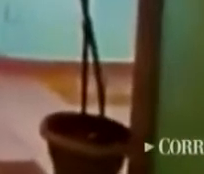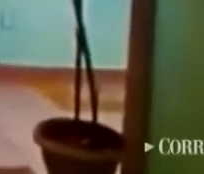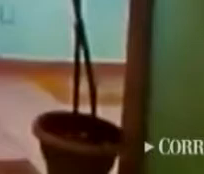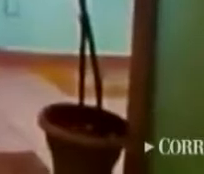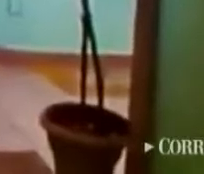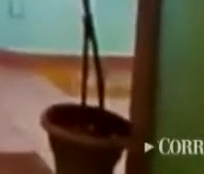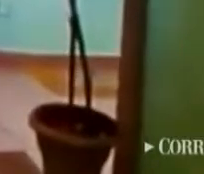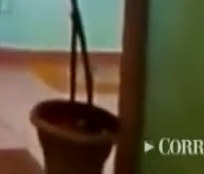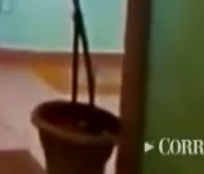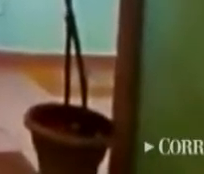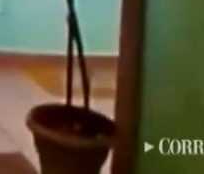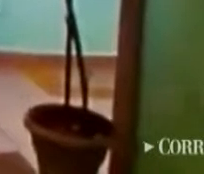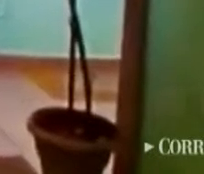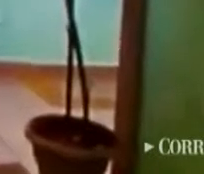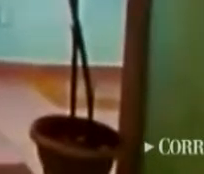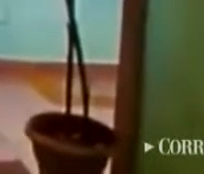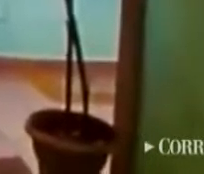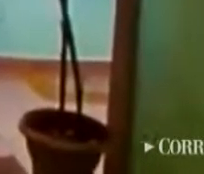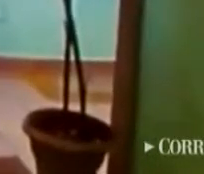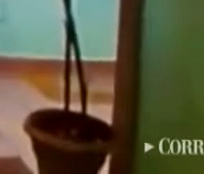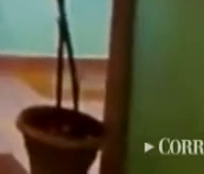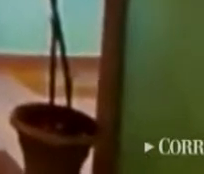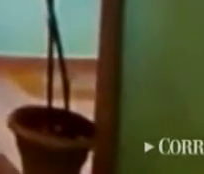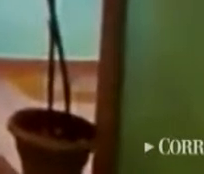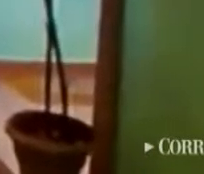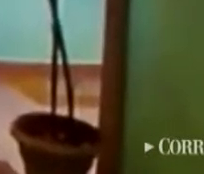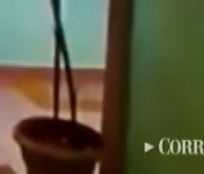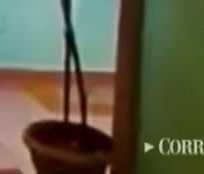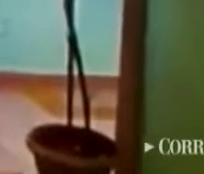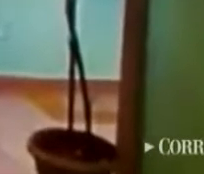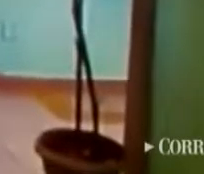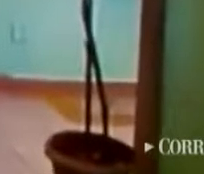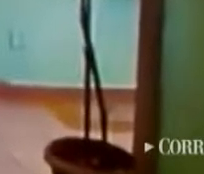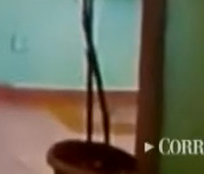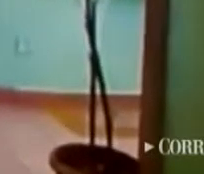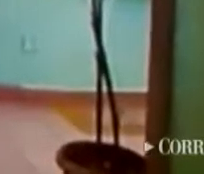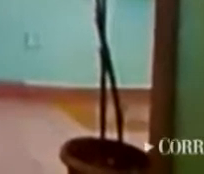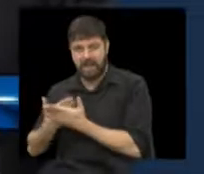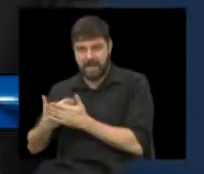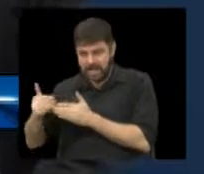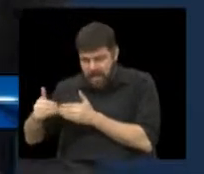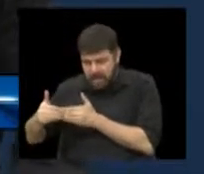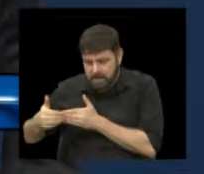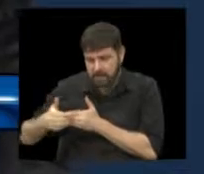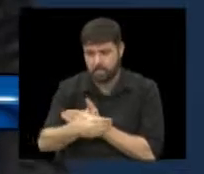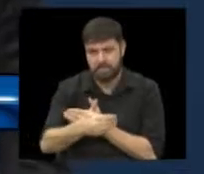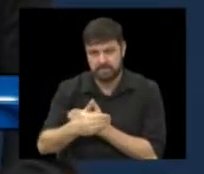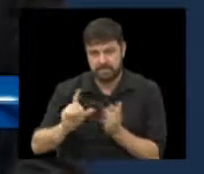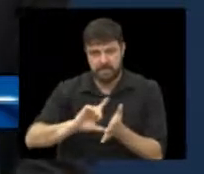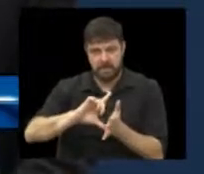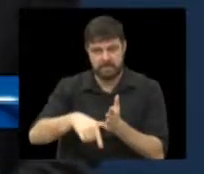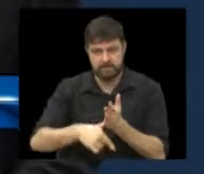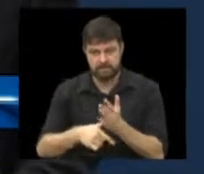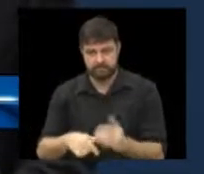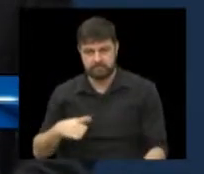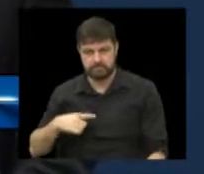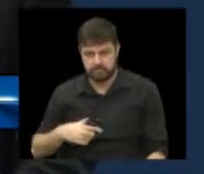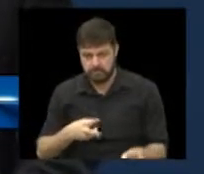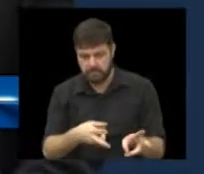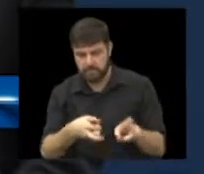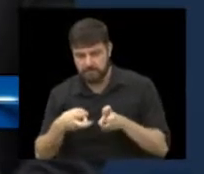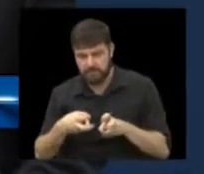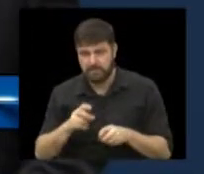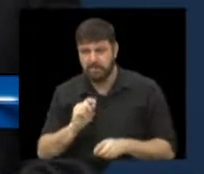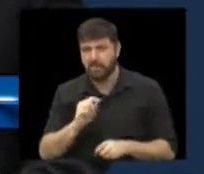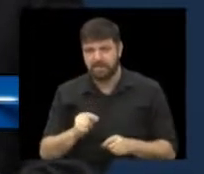citou um caso recente de agressão que aconteceu em uma escola estadual de Campinas. Quando nos deparamos com um episódio